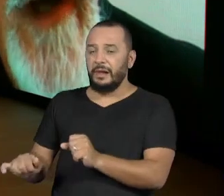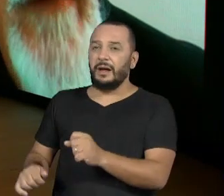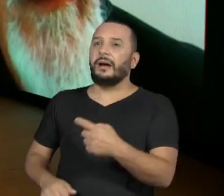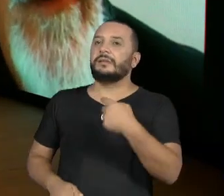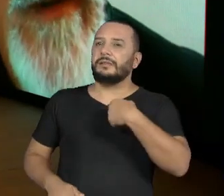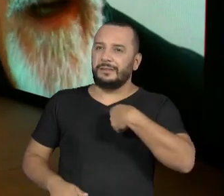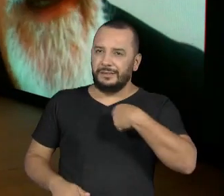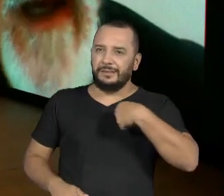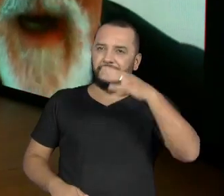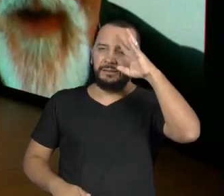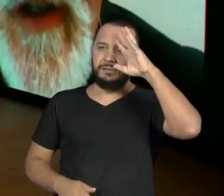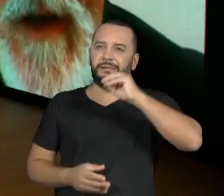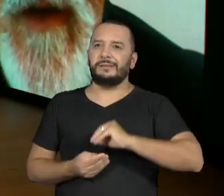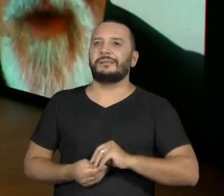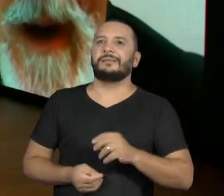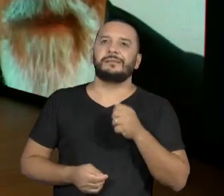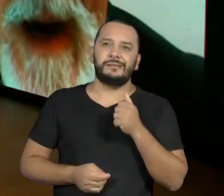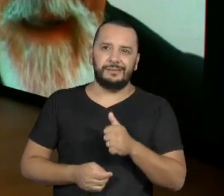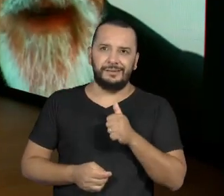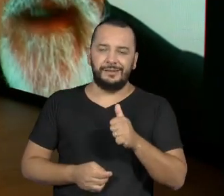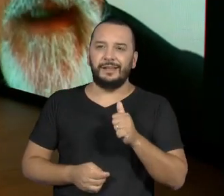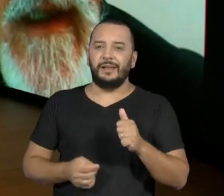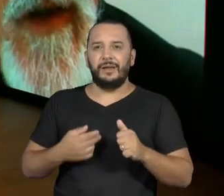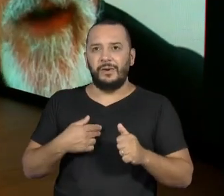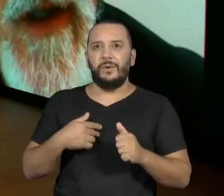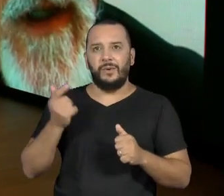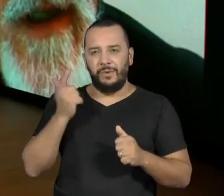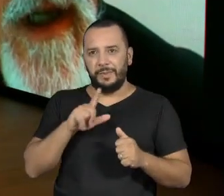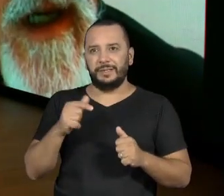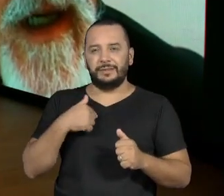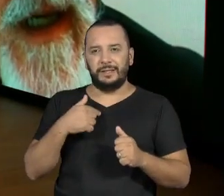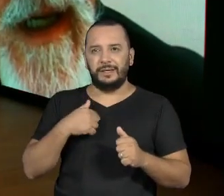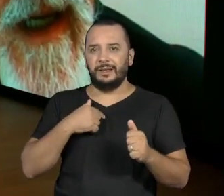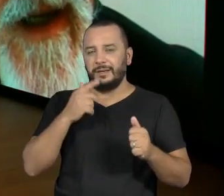me soltar, soltar, claro que já tinha vindo uma base, um exercício